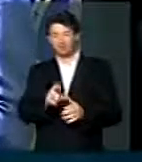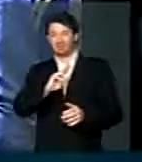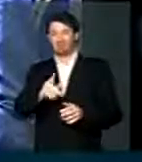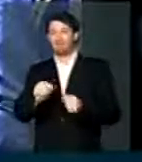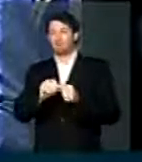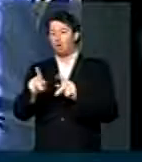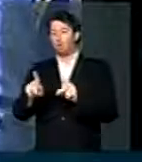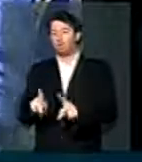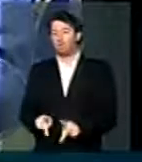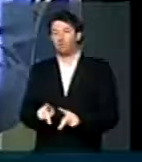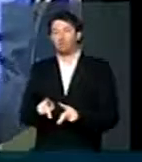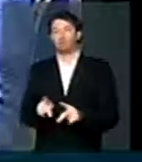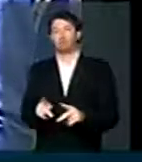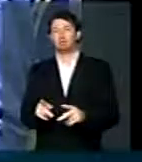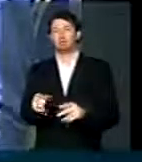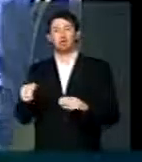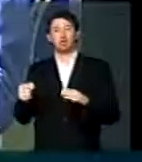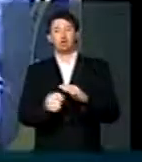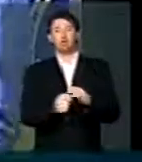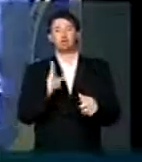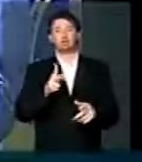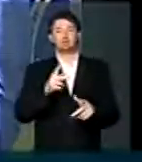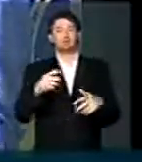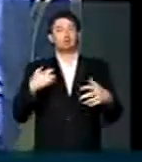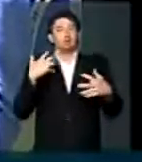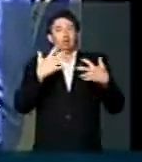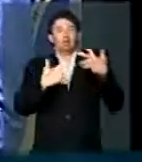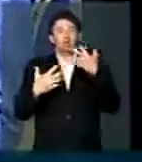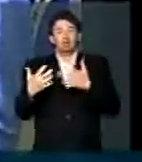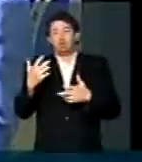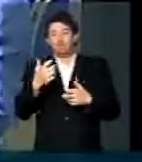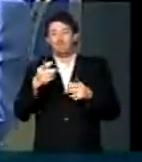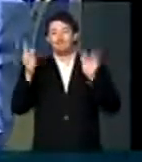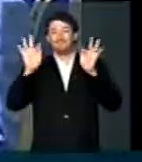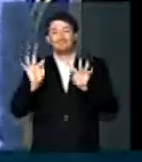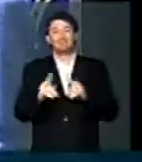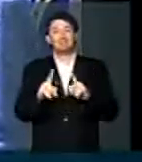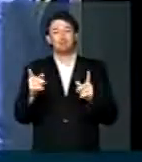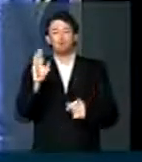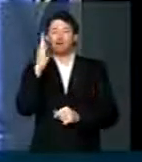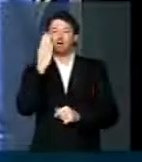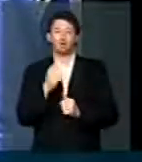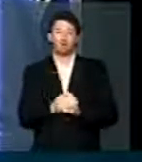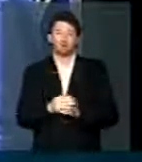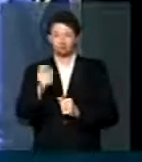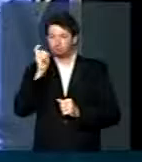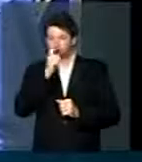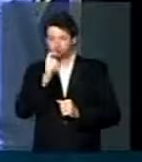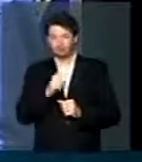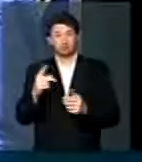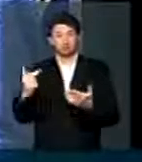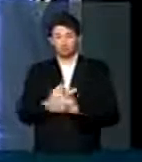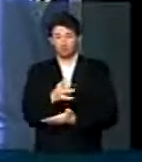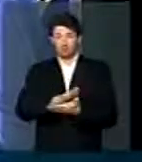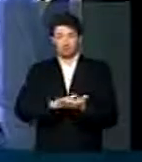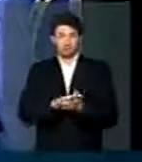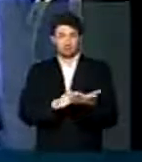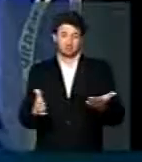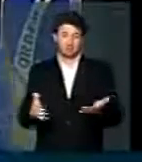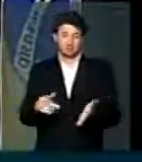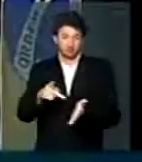Mas quero dizer que essa reunião serve para que nós possamos realmente tratar das